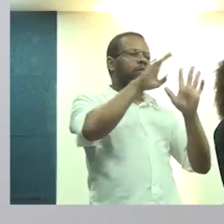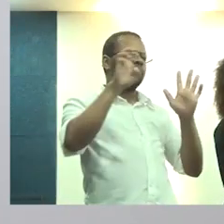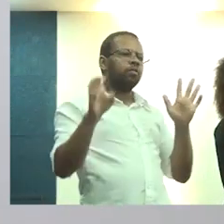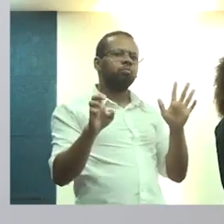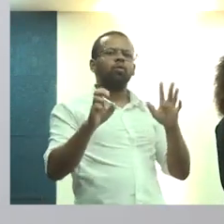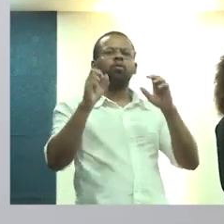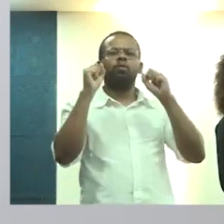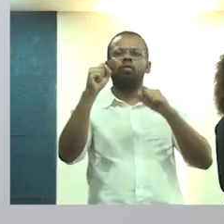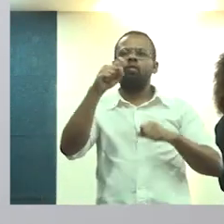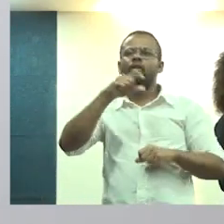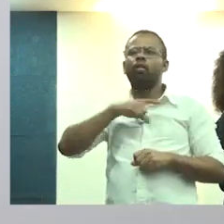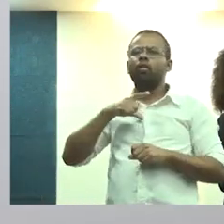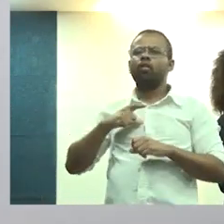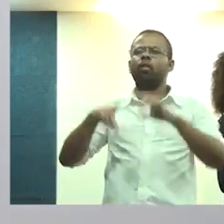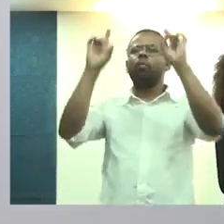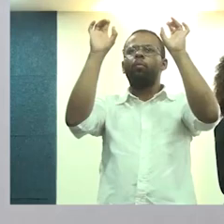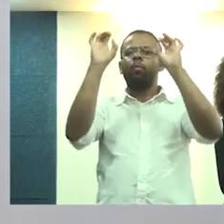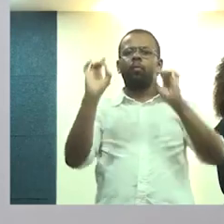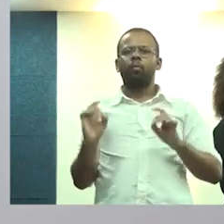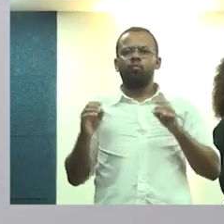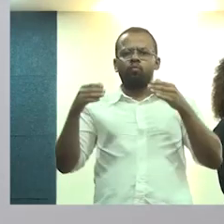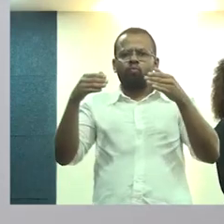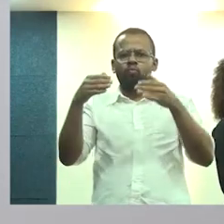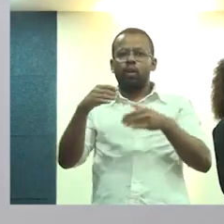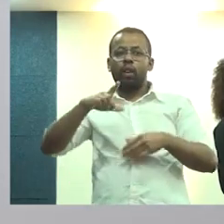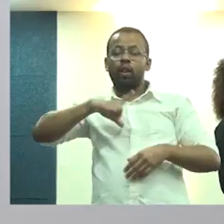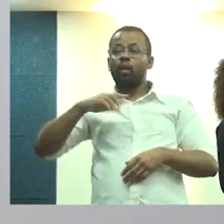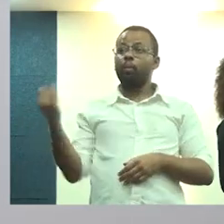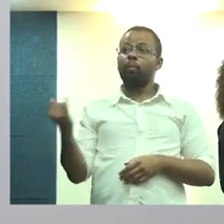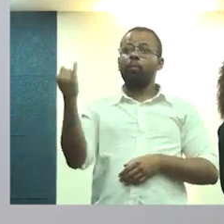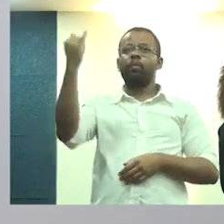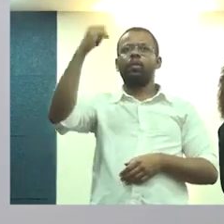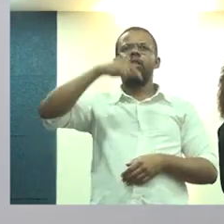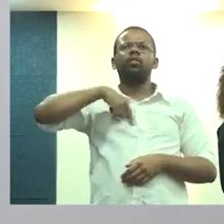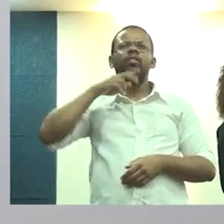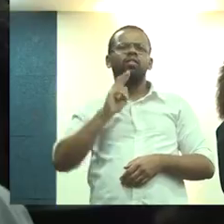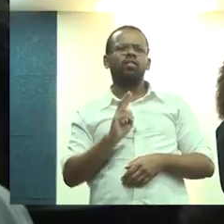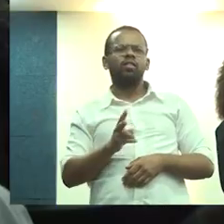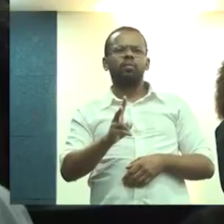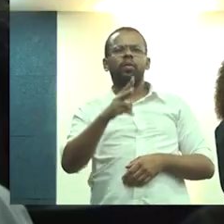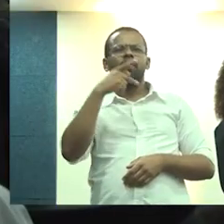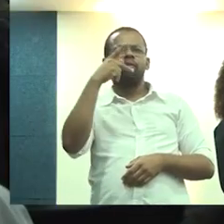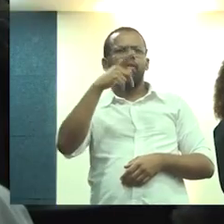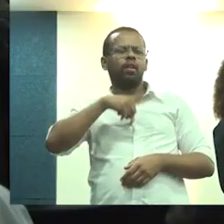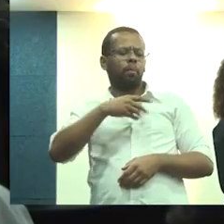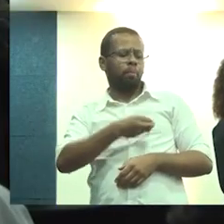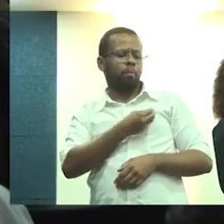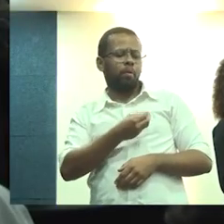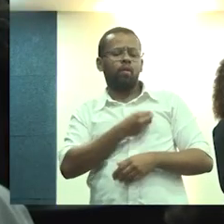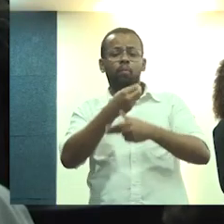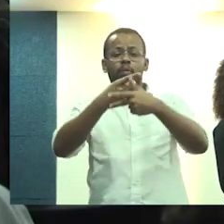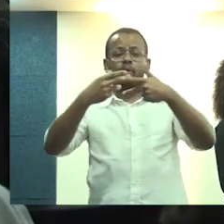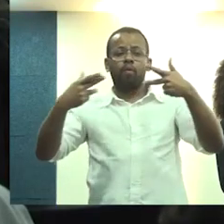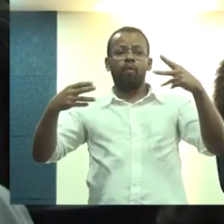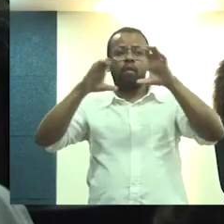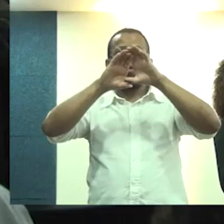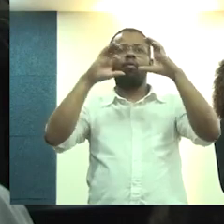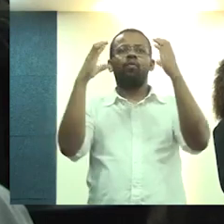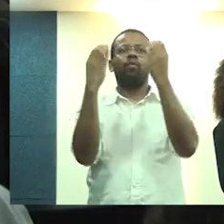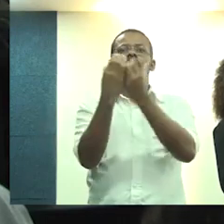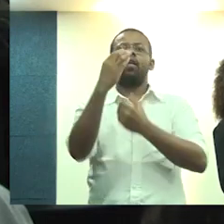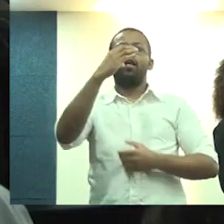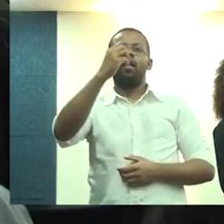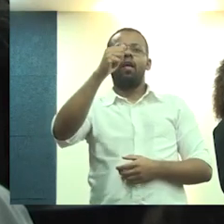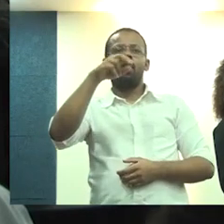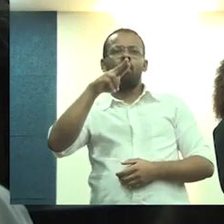Y, Z, que têm a sua especificidade, são importantes. Eu tenho dito sempre, a gente participa de muitos eventos que o